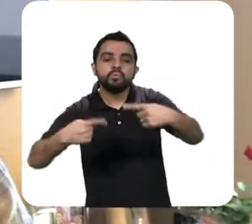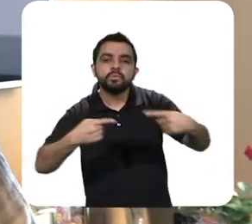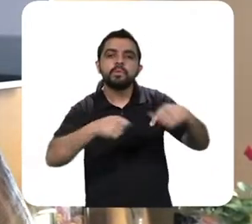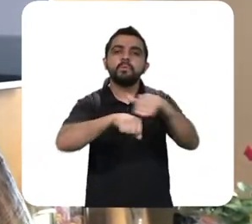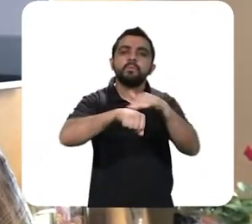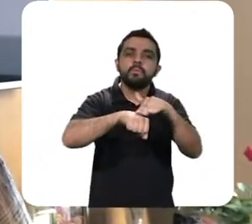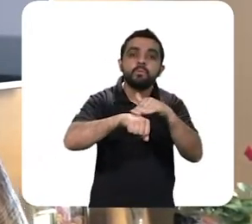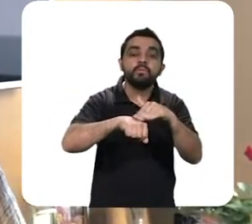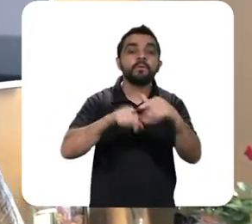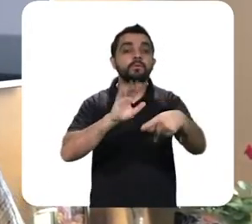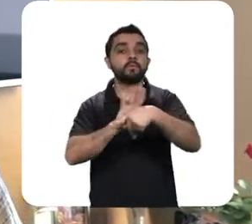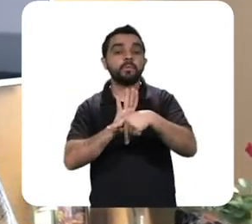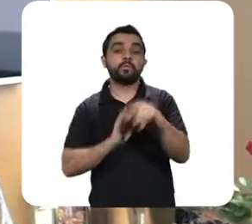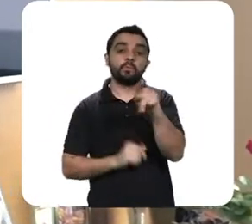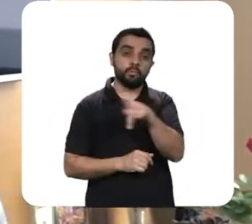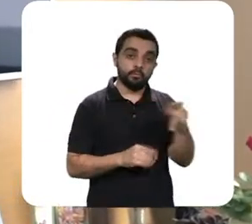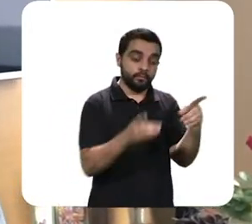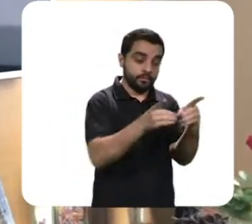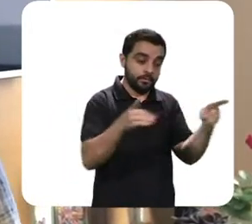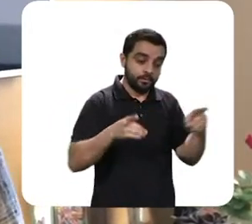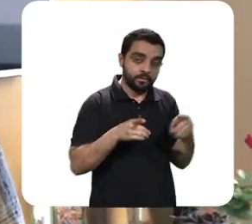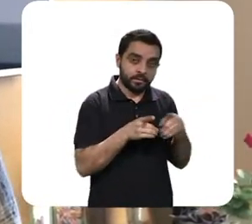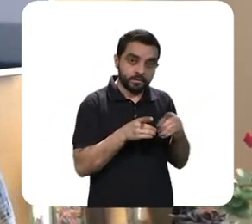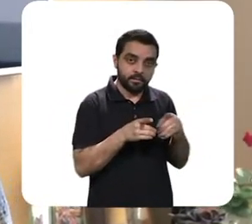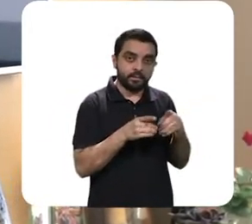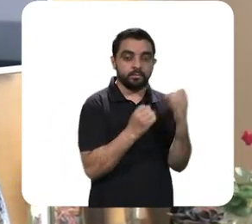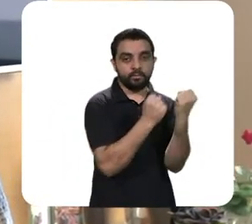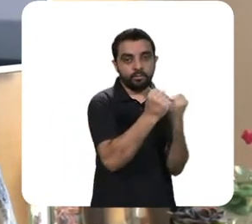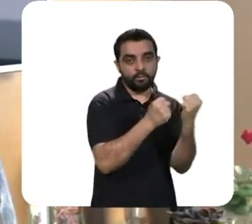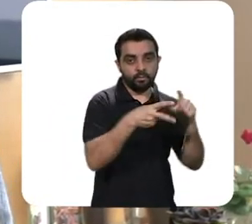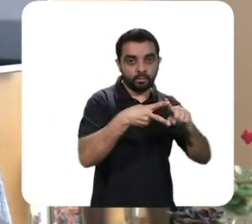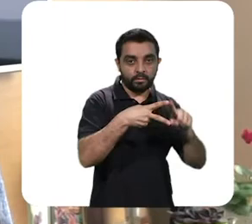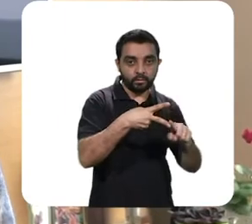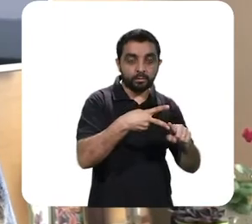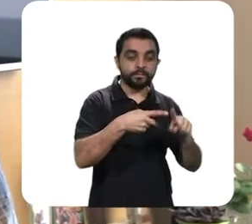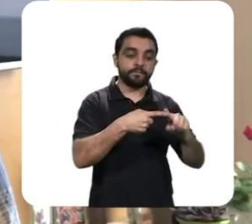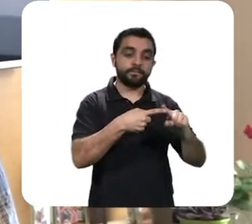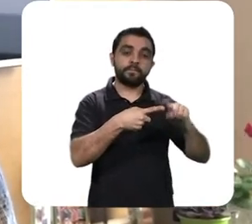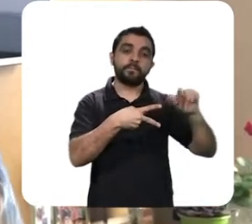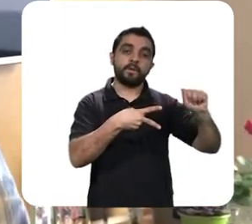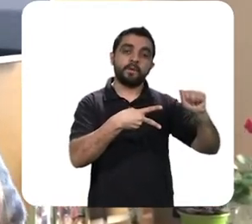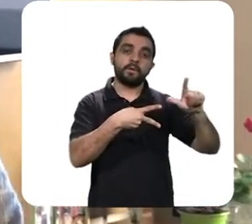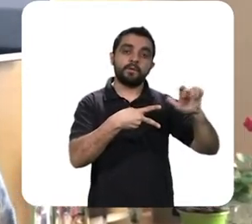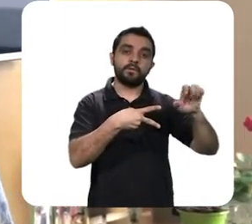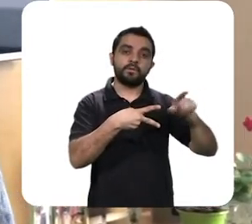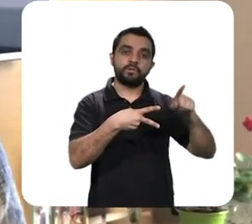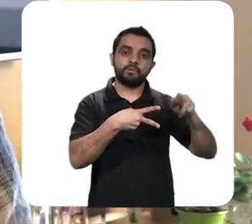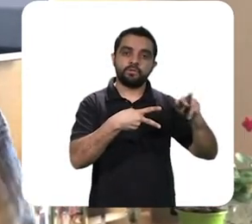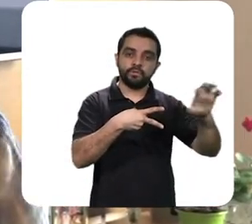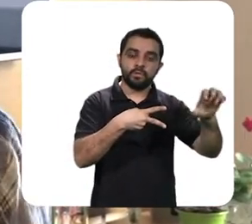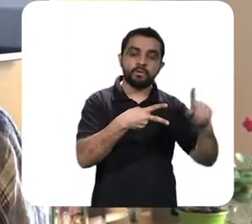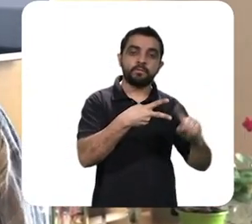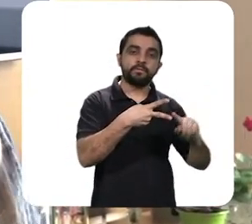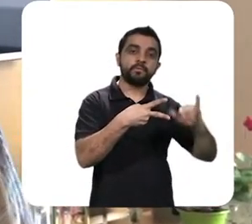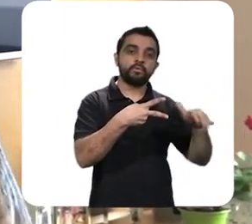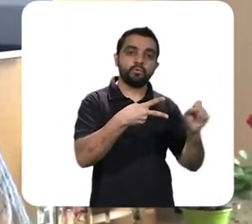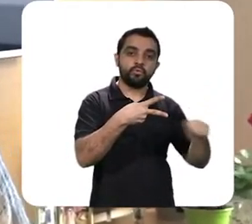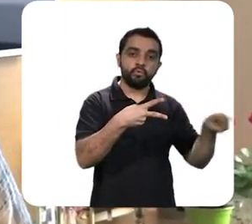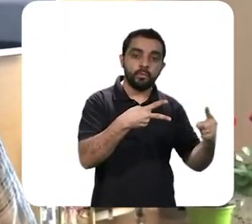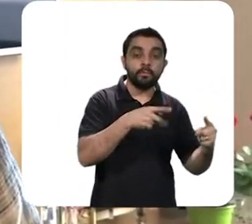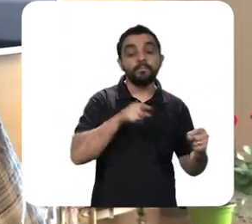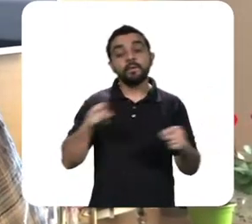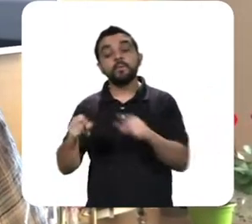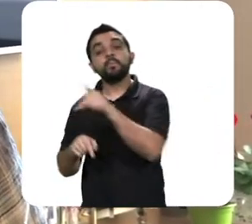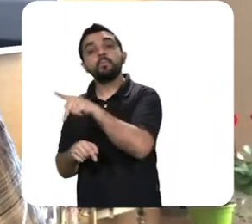assistir a grande debate trazido por professores do Departamento de Economia da UFPR, nomeadamente dois deles, o professor Alexandre